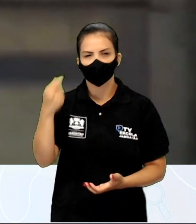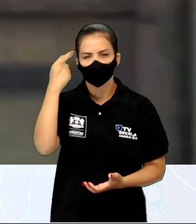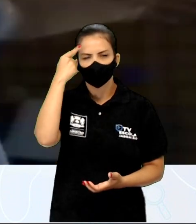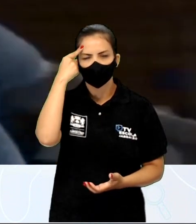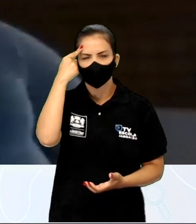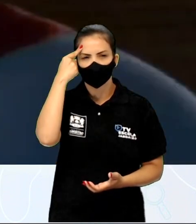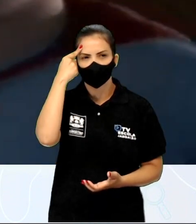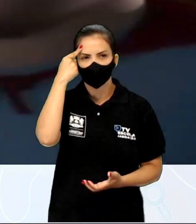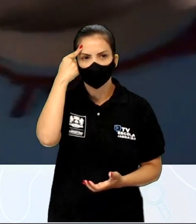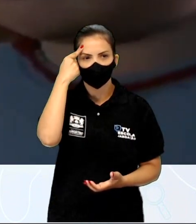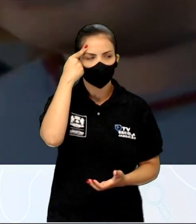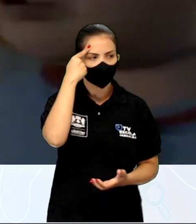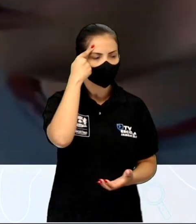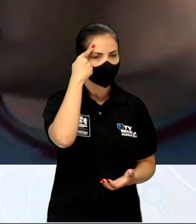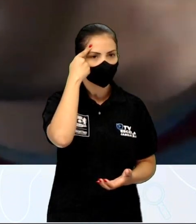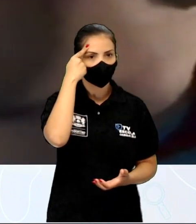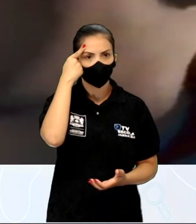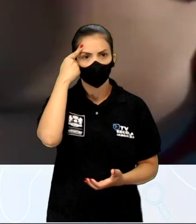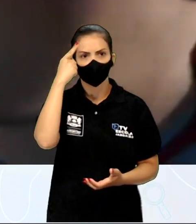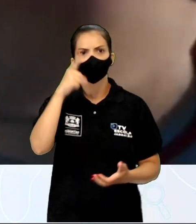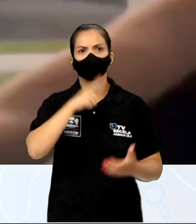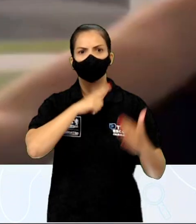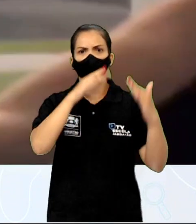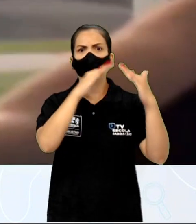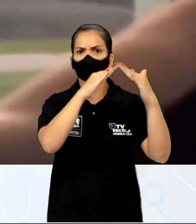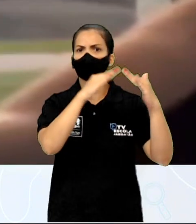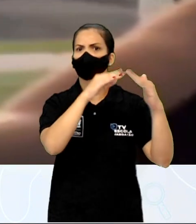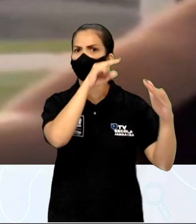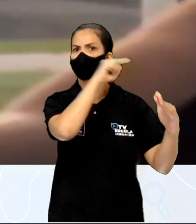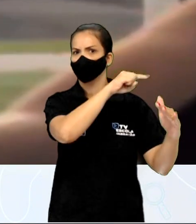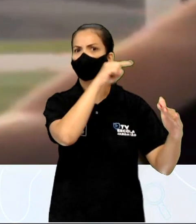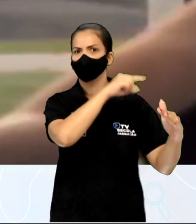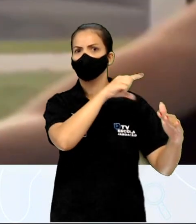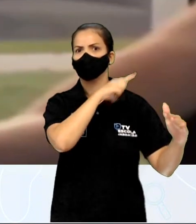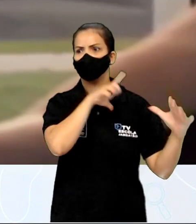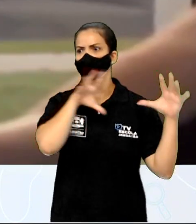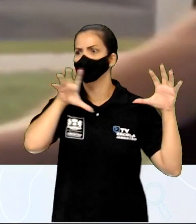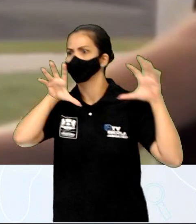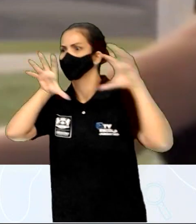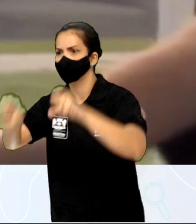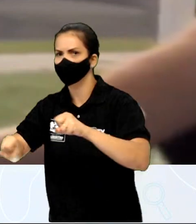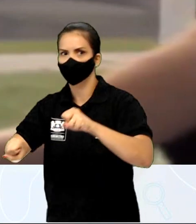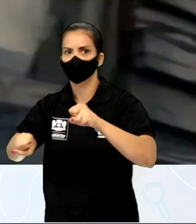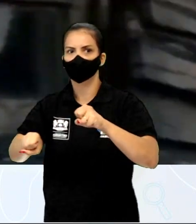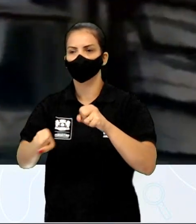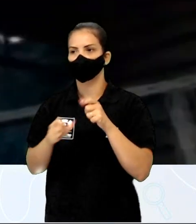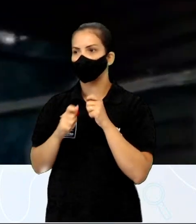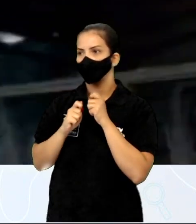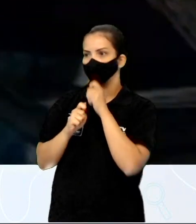Só tem alguma coisa naquela casa querendo devorar a gente. Bu, doces ou travessuras?